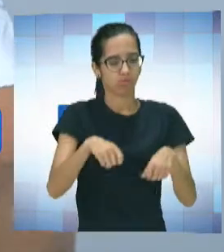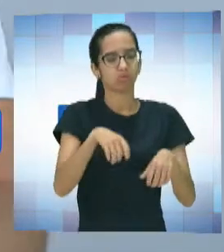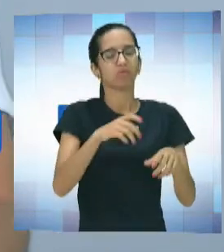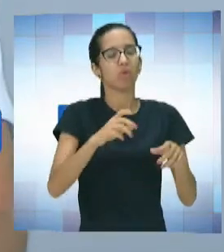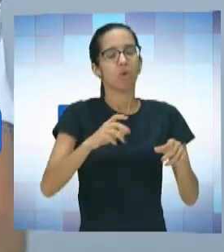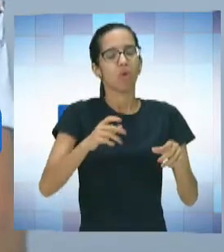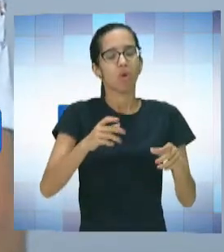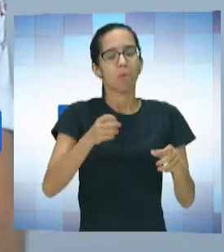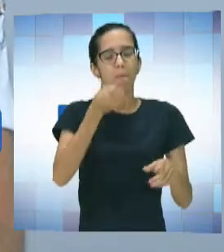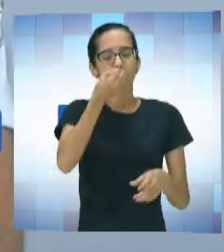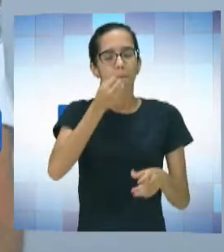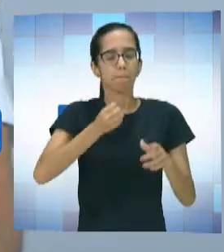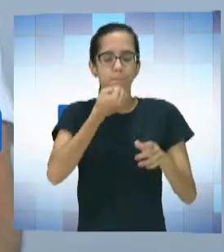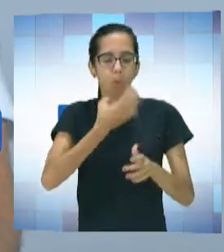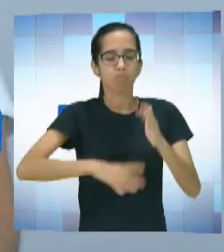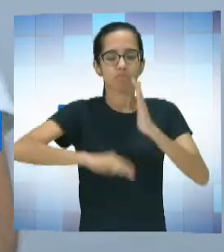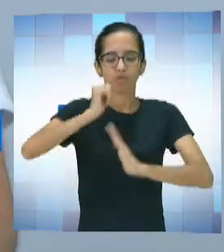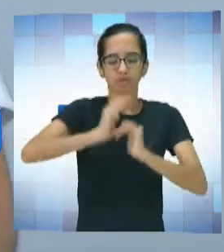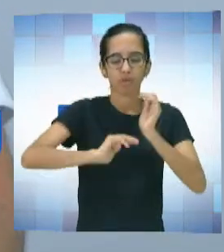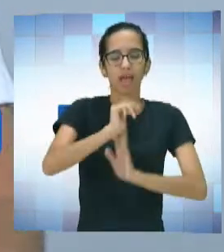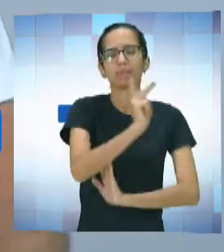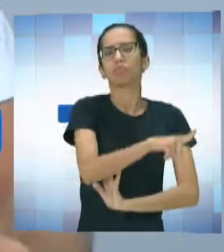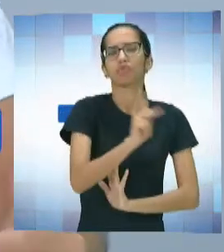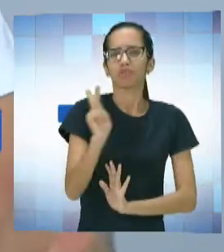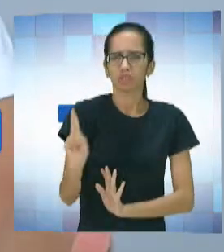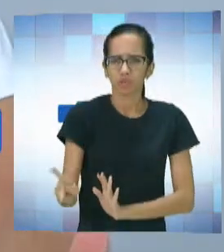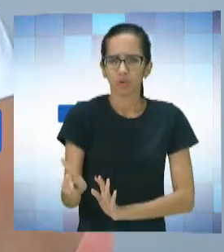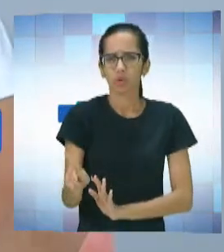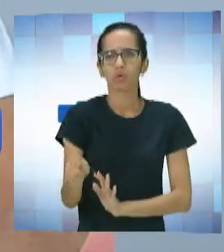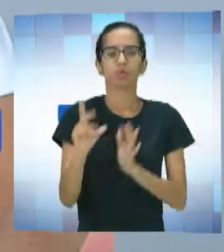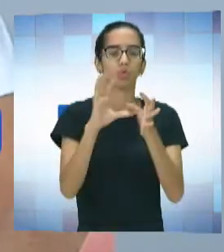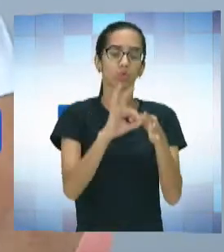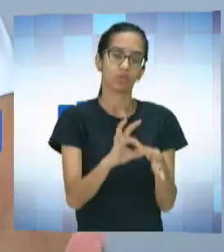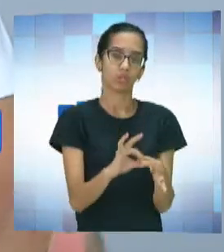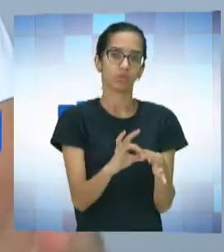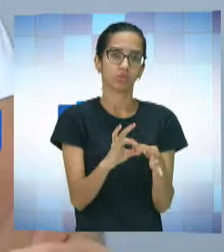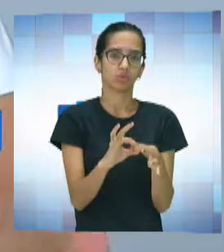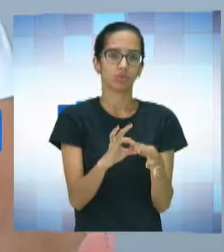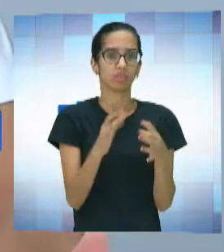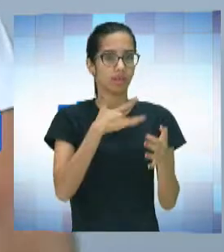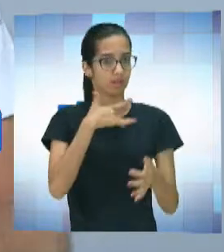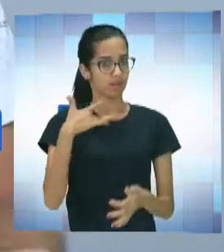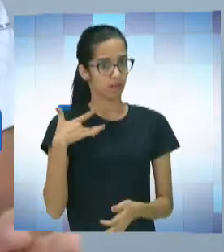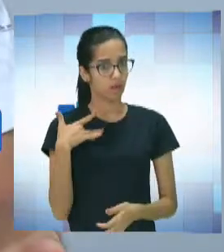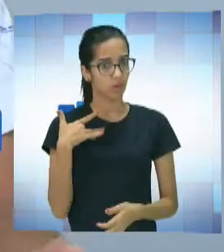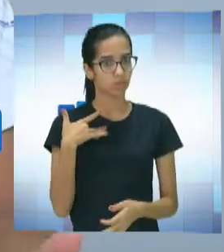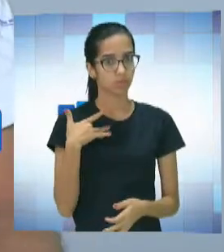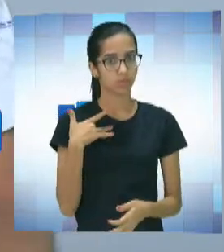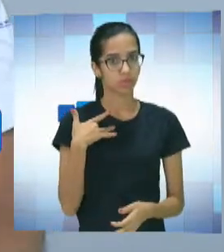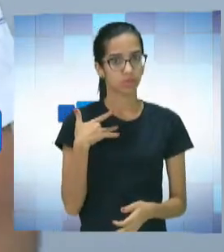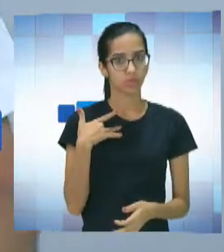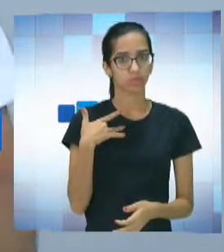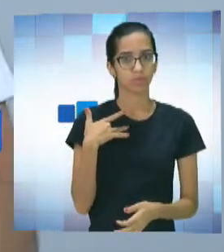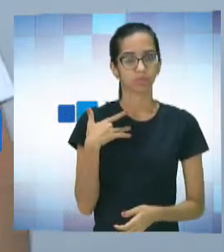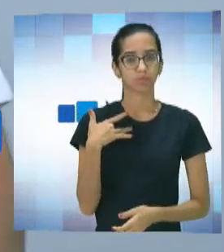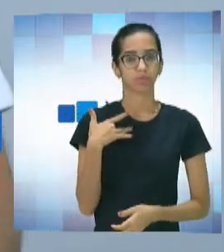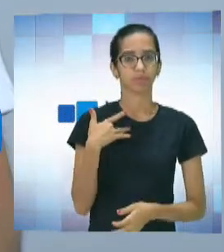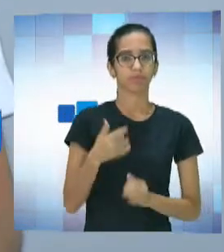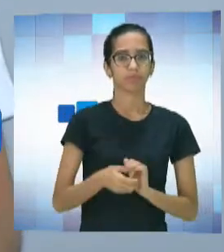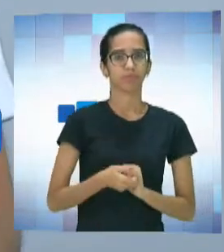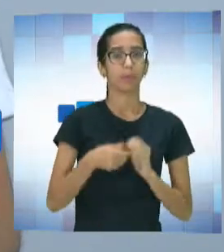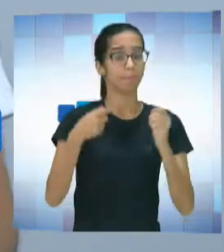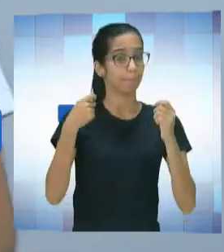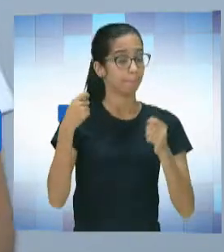Evolução. disciplinar, de professores, tanto da parte da área da saúde que eles fazem. Vale